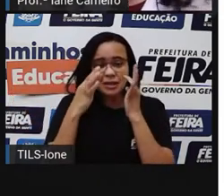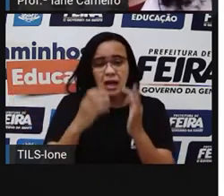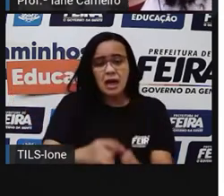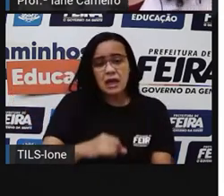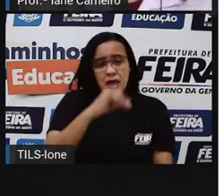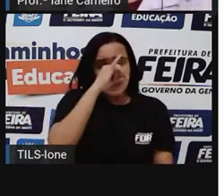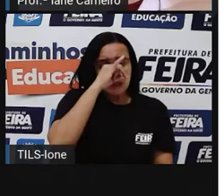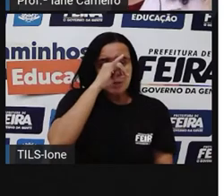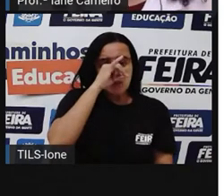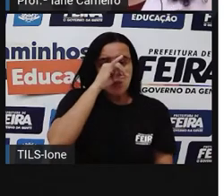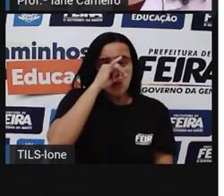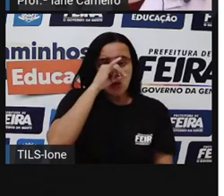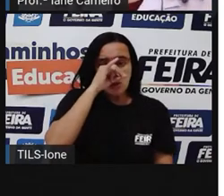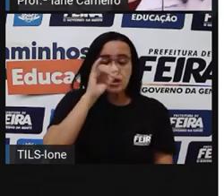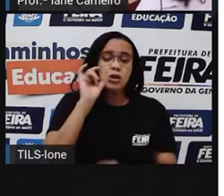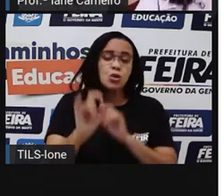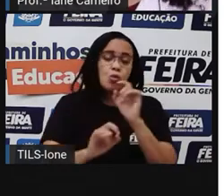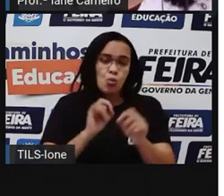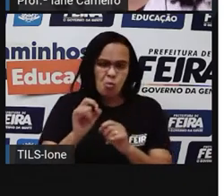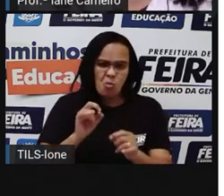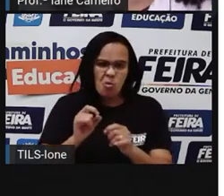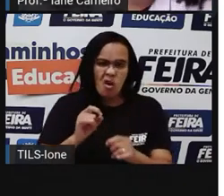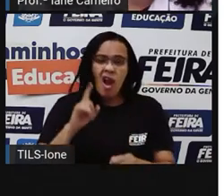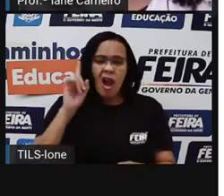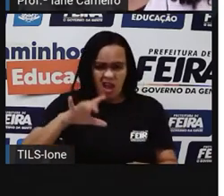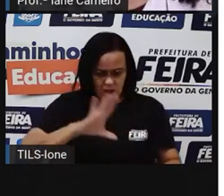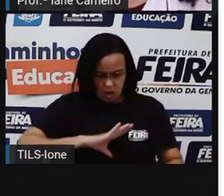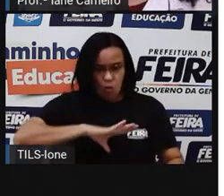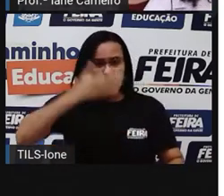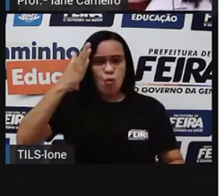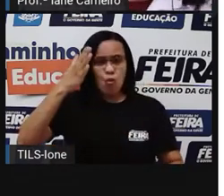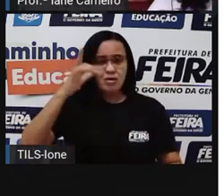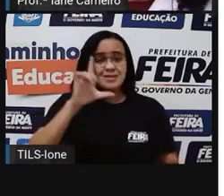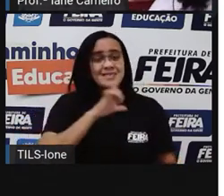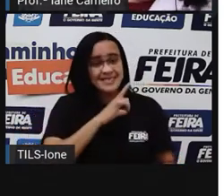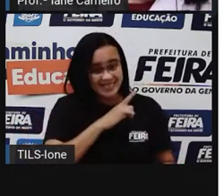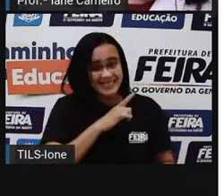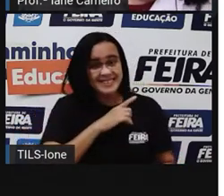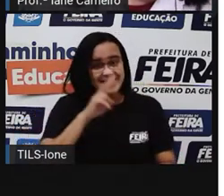bem valente e protege aí a floresta como ninguém, né?